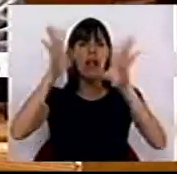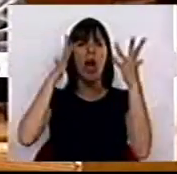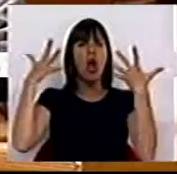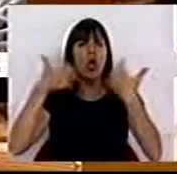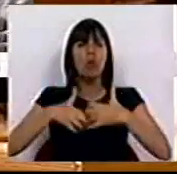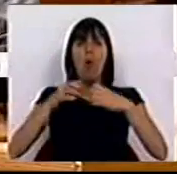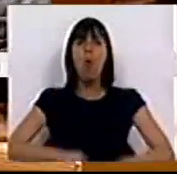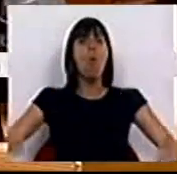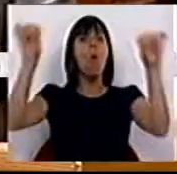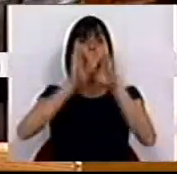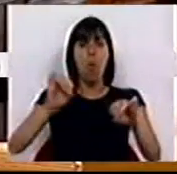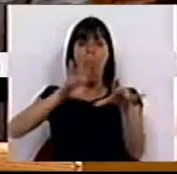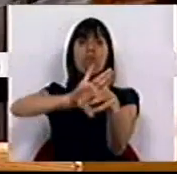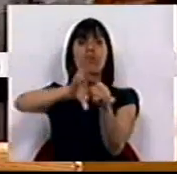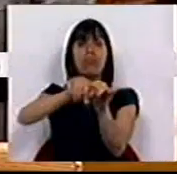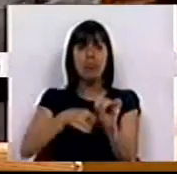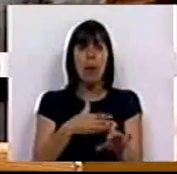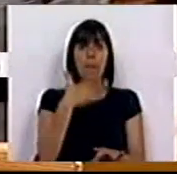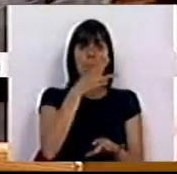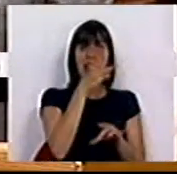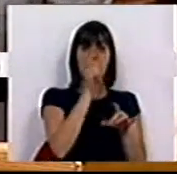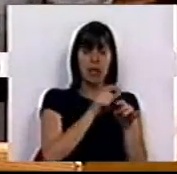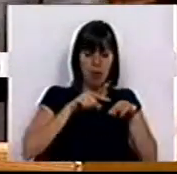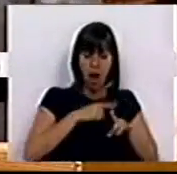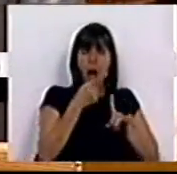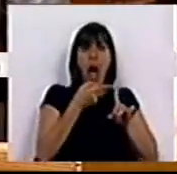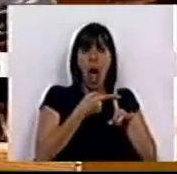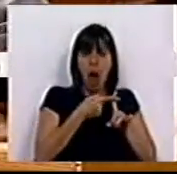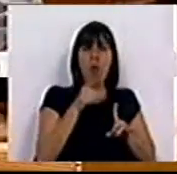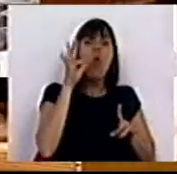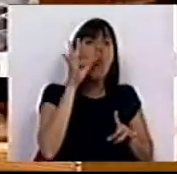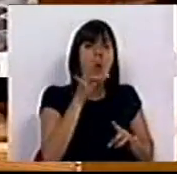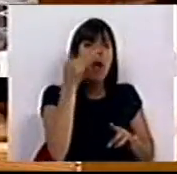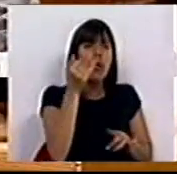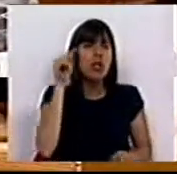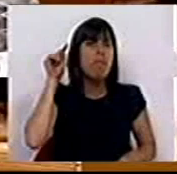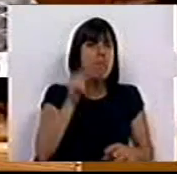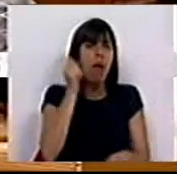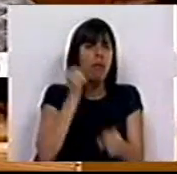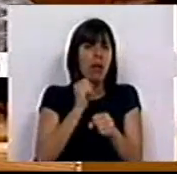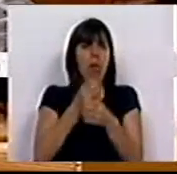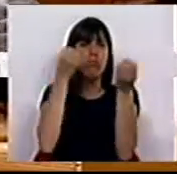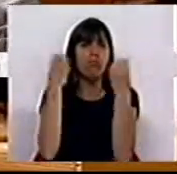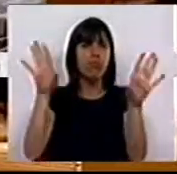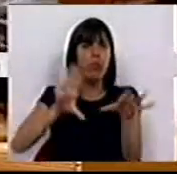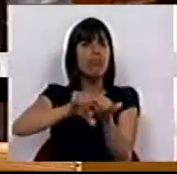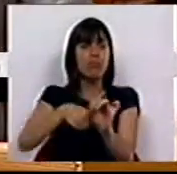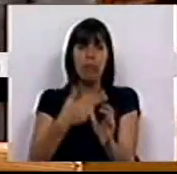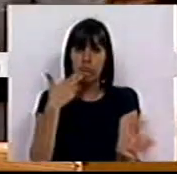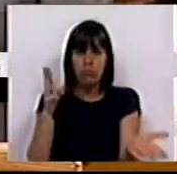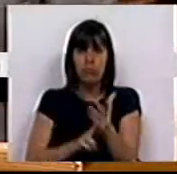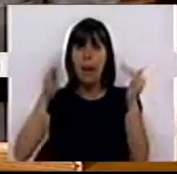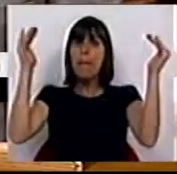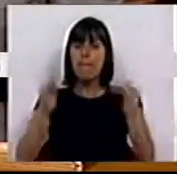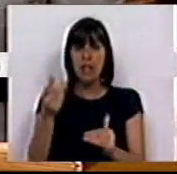inequivocamente, foi que destruímos, no primeiro trimestre deste ano, 42 mil postos de trabalho. É verdade,